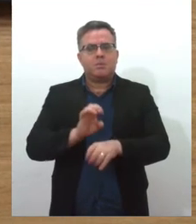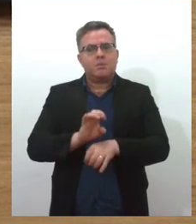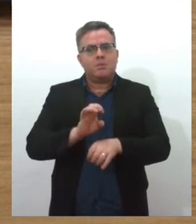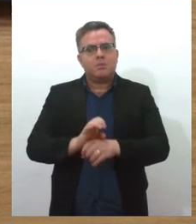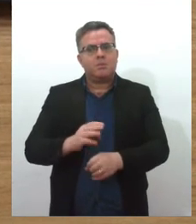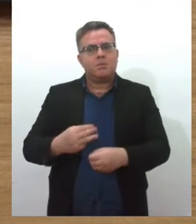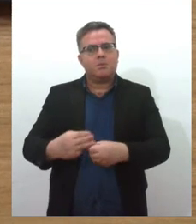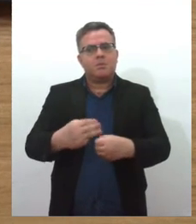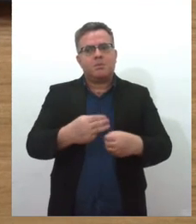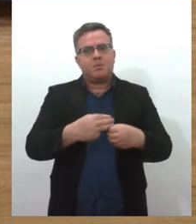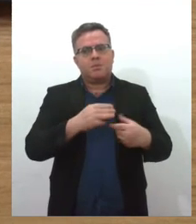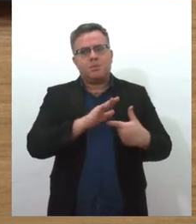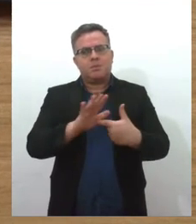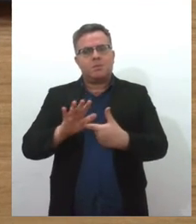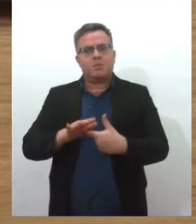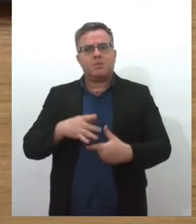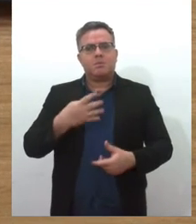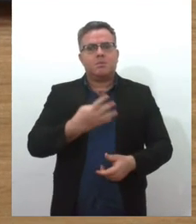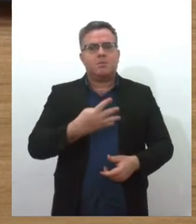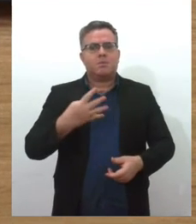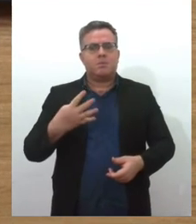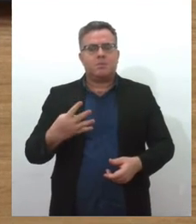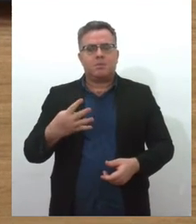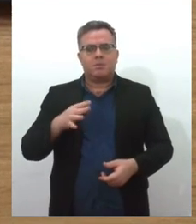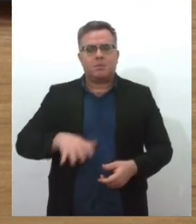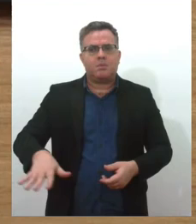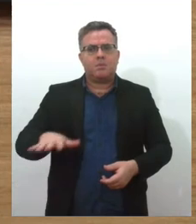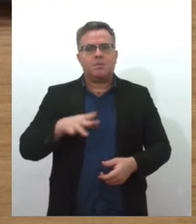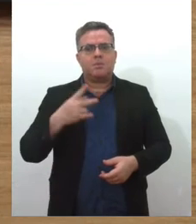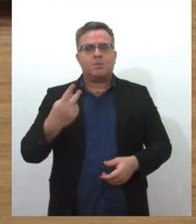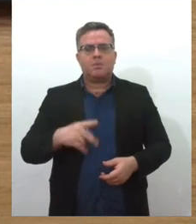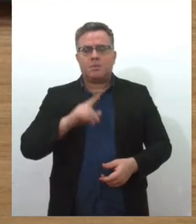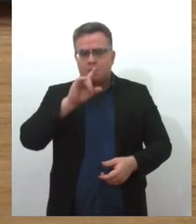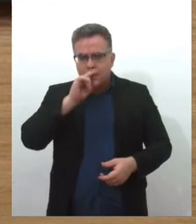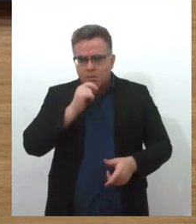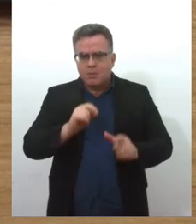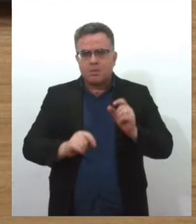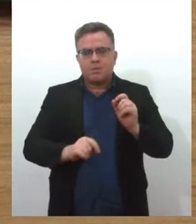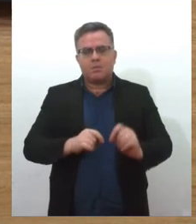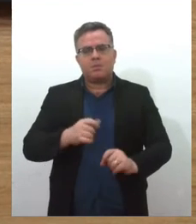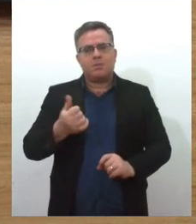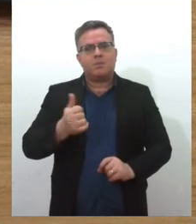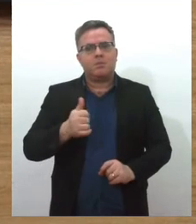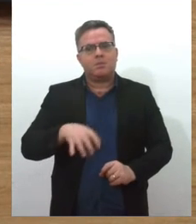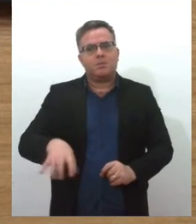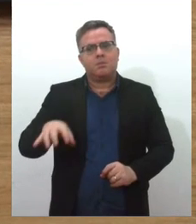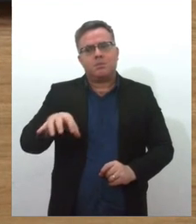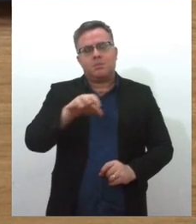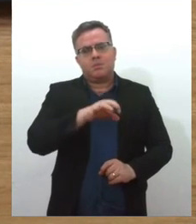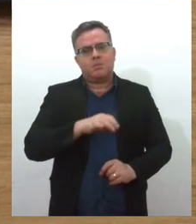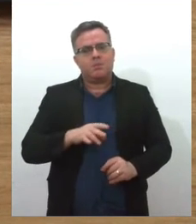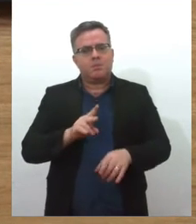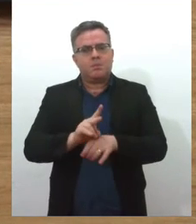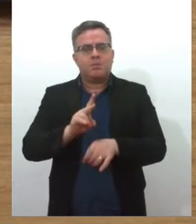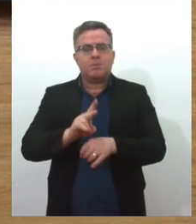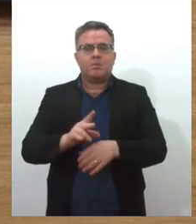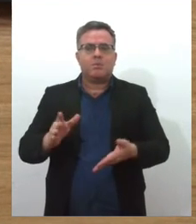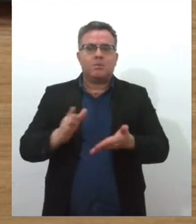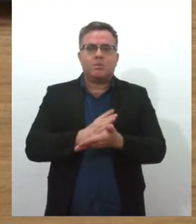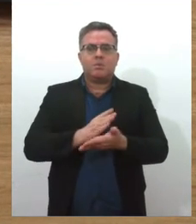conta com 44 deles. Já em Aracaju, são 11 unidades de atendimento e alguns